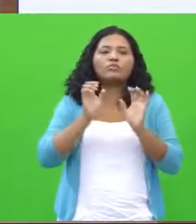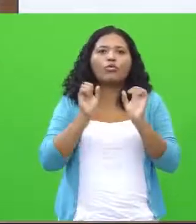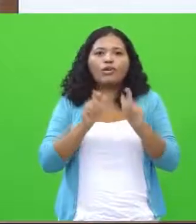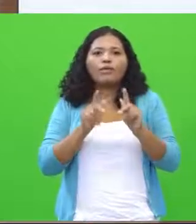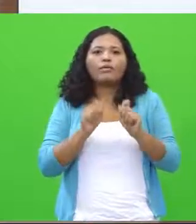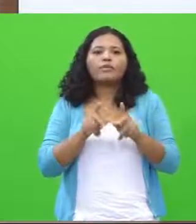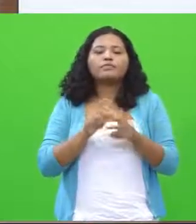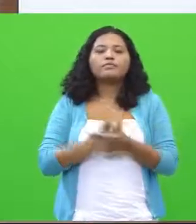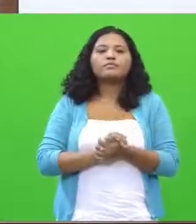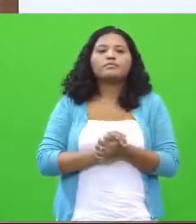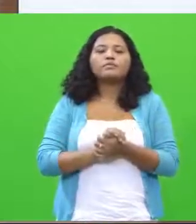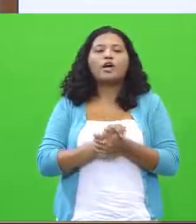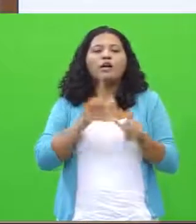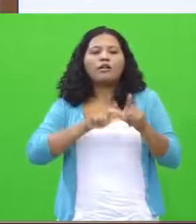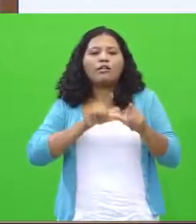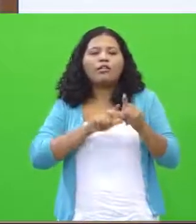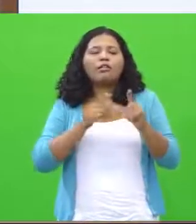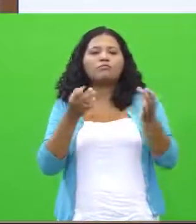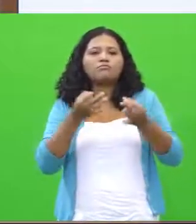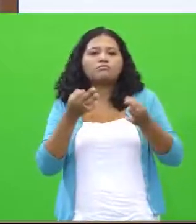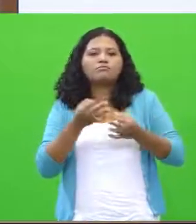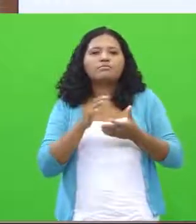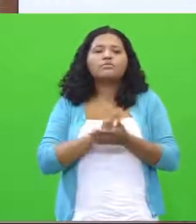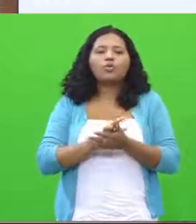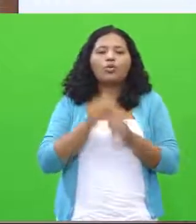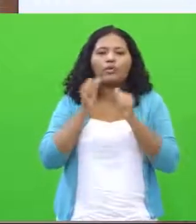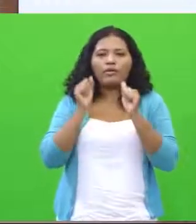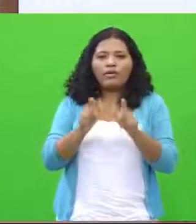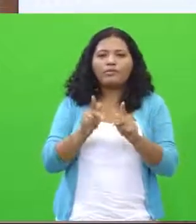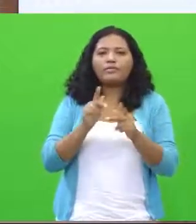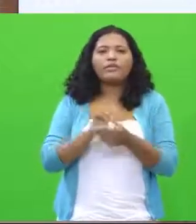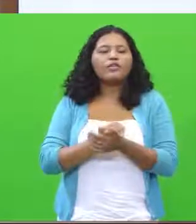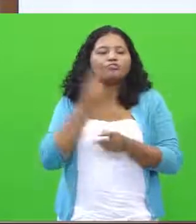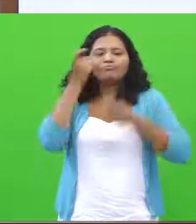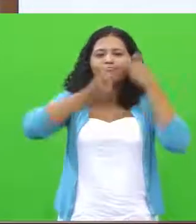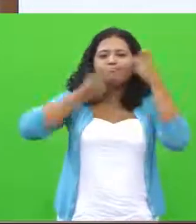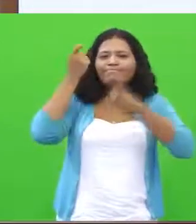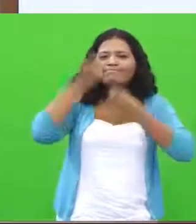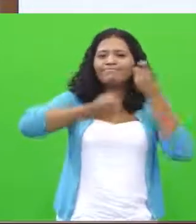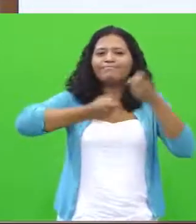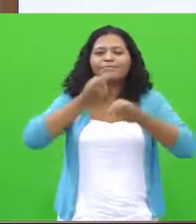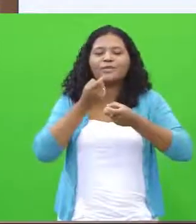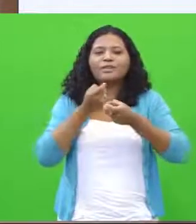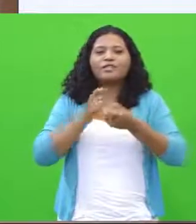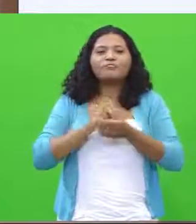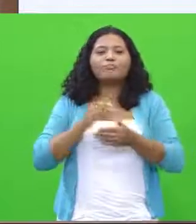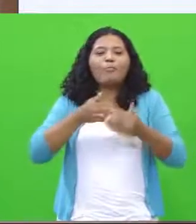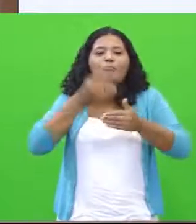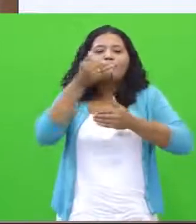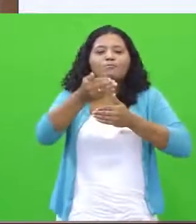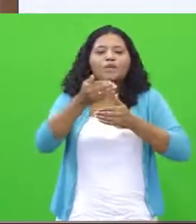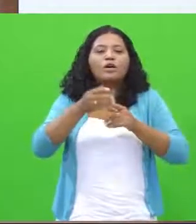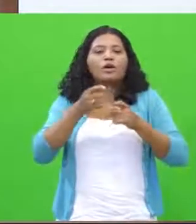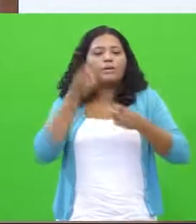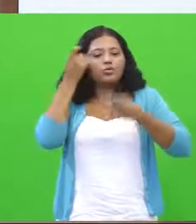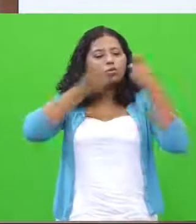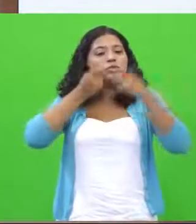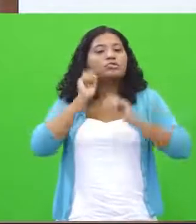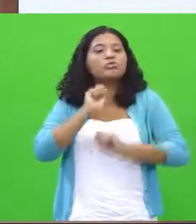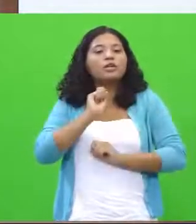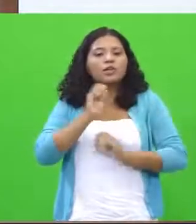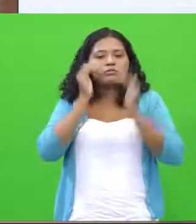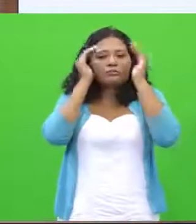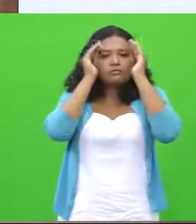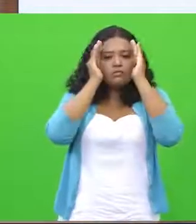letra legível é o suficiente, tá? Não se preocupe com mais do que isso, preocupe-se sim, concentre-se.